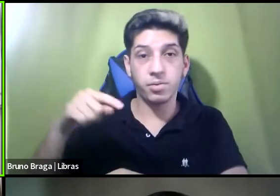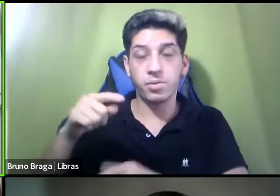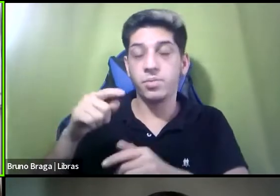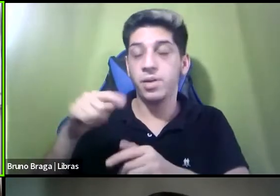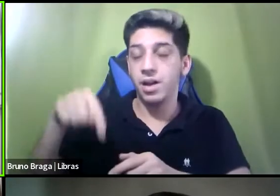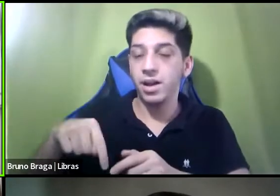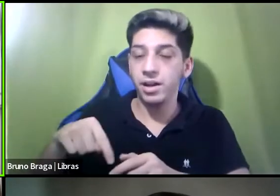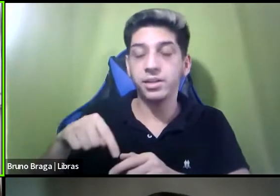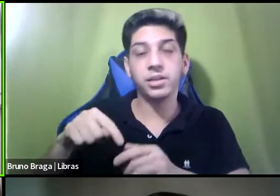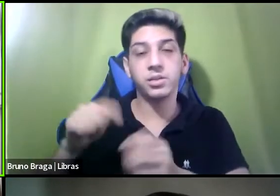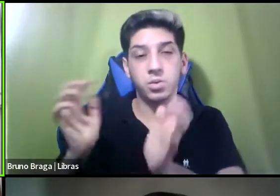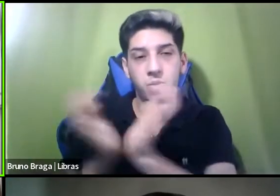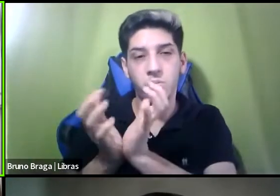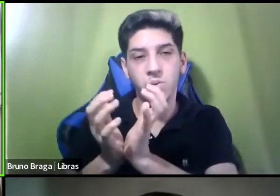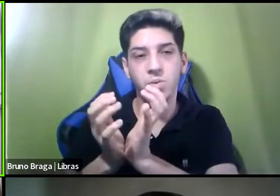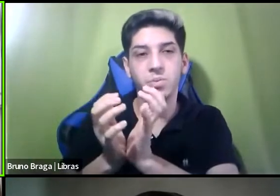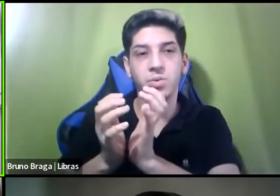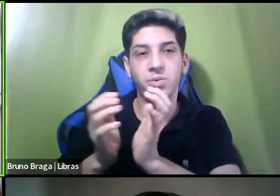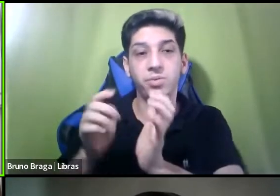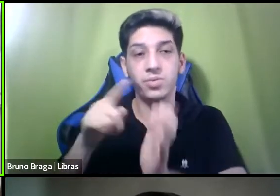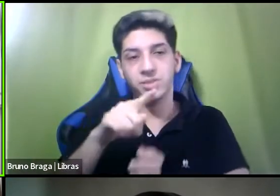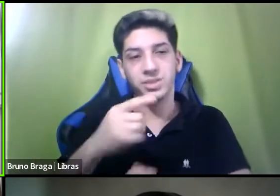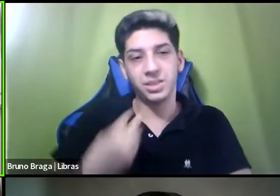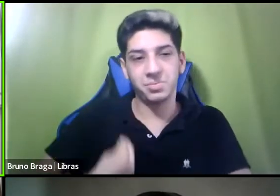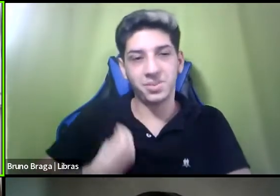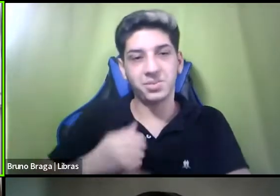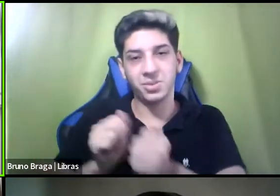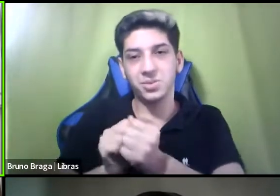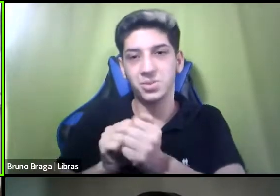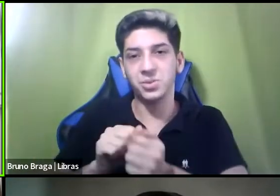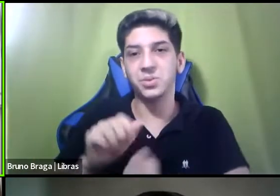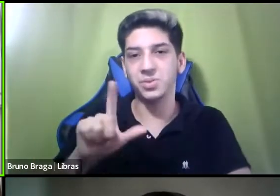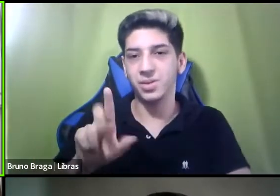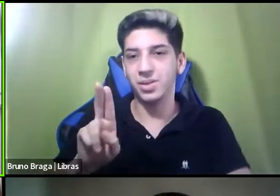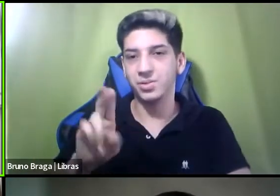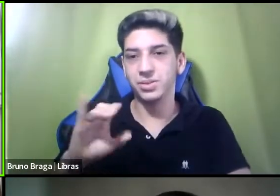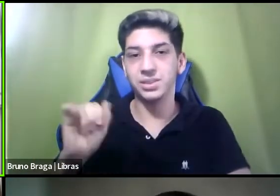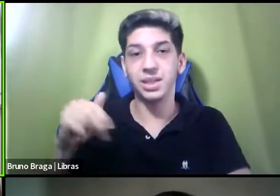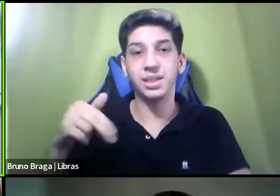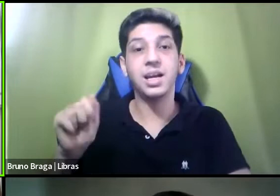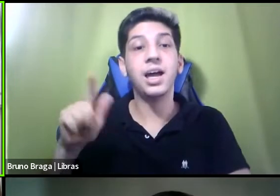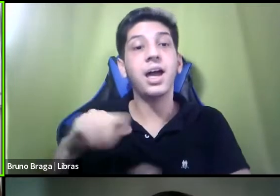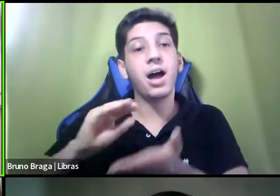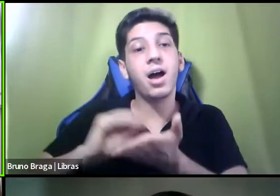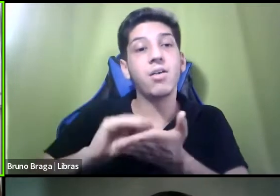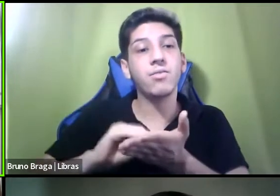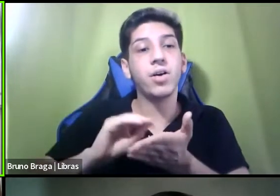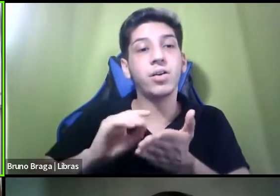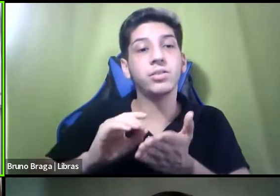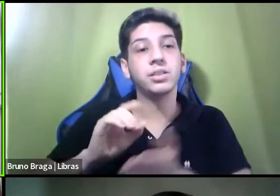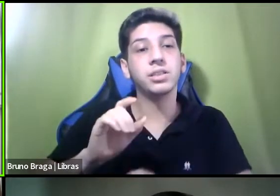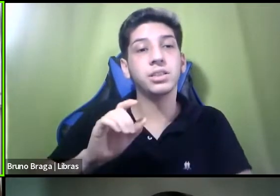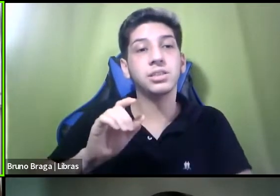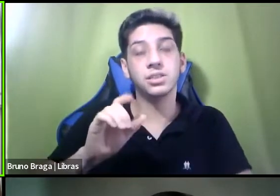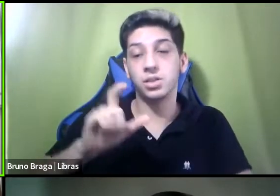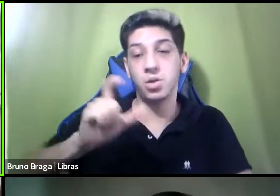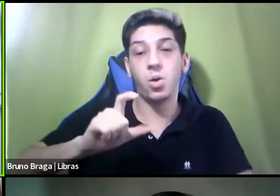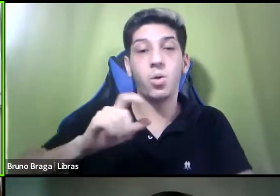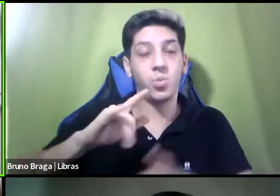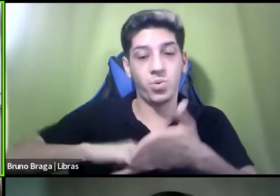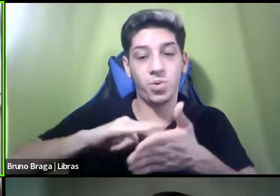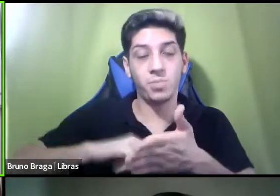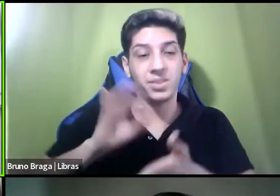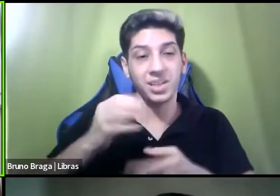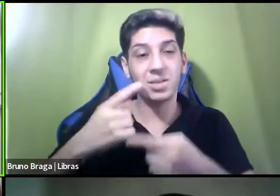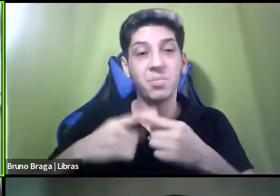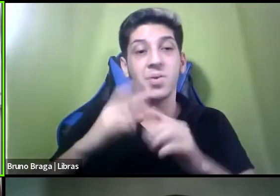integrou junto com a Luciana foi a ausência desses documentos de identificação pessoal achei muito interessante porque o relatório ele